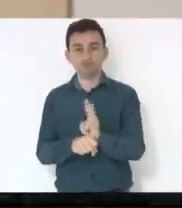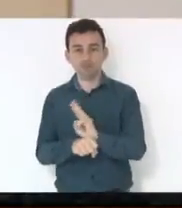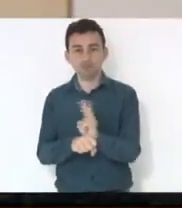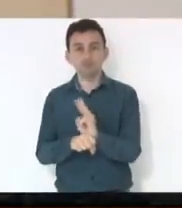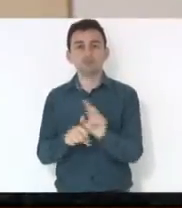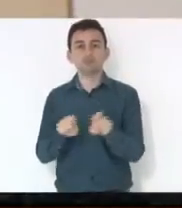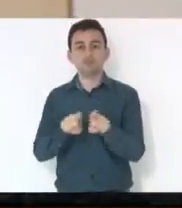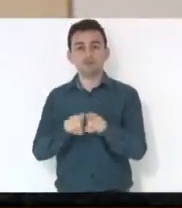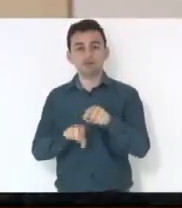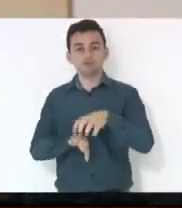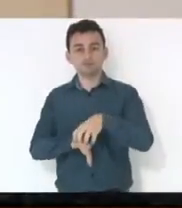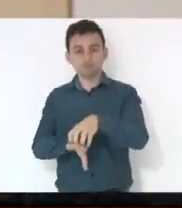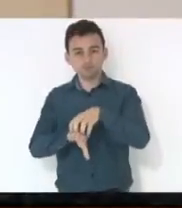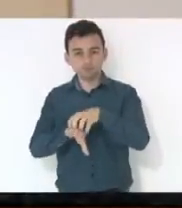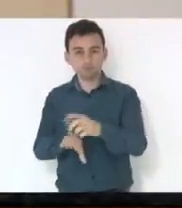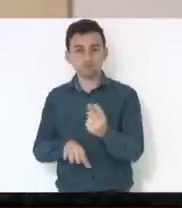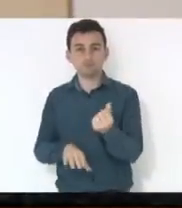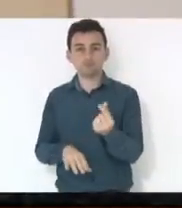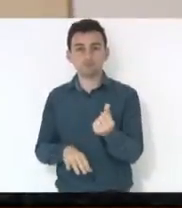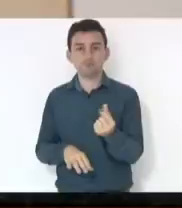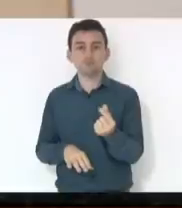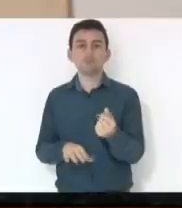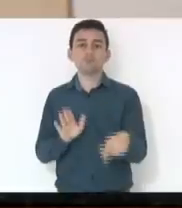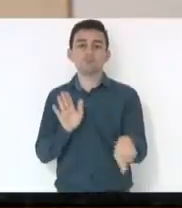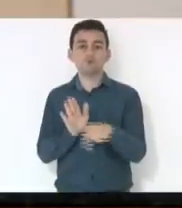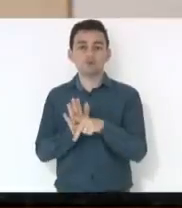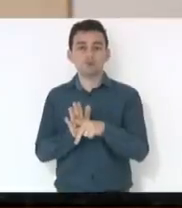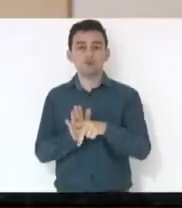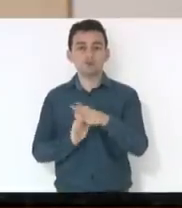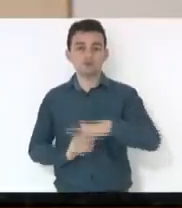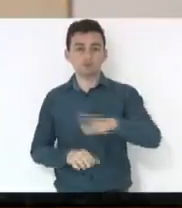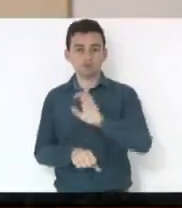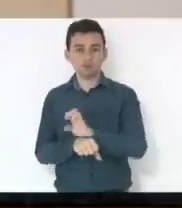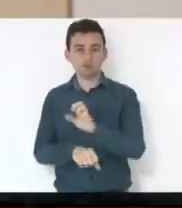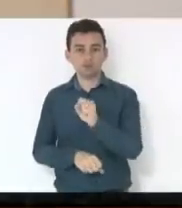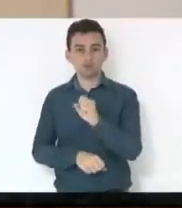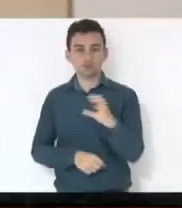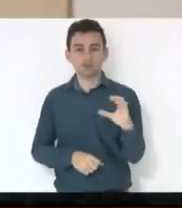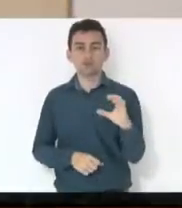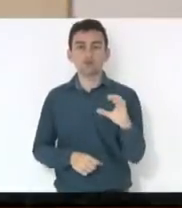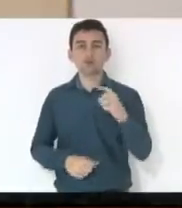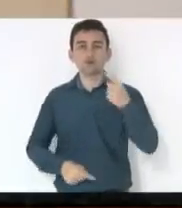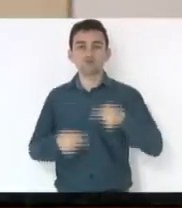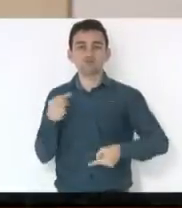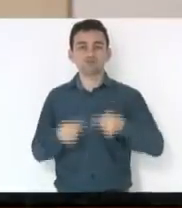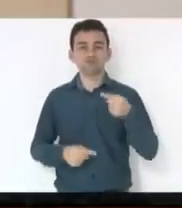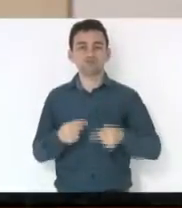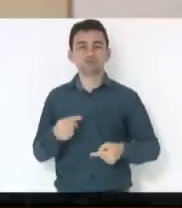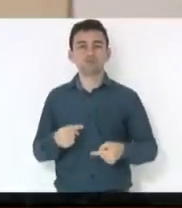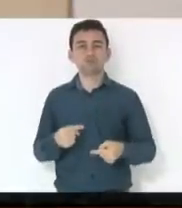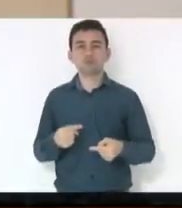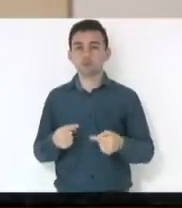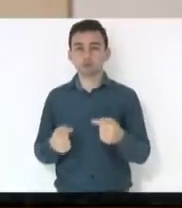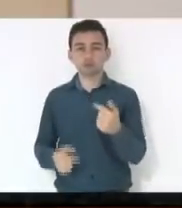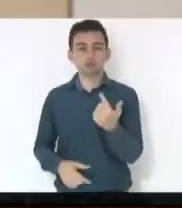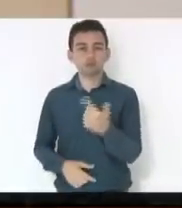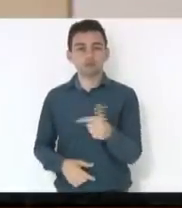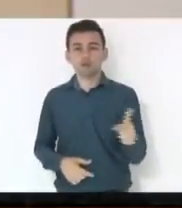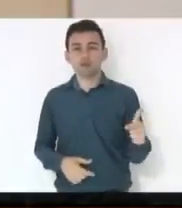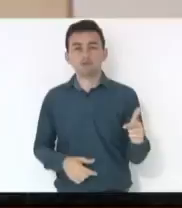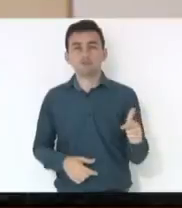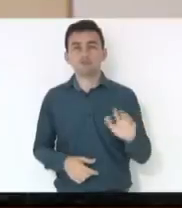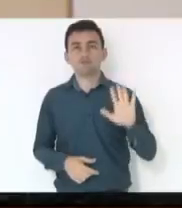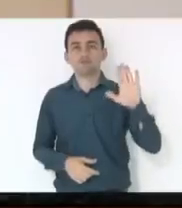transporte de valores, no âmbito do Estado de Santa Catarina. em discussão, não havendo o que queira discutir. presidente,